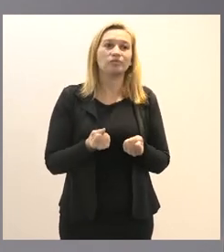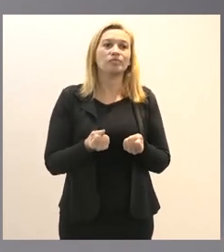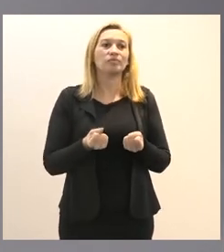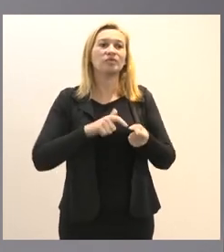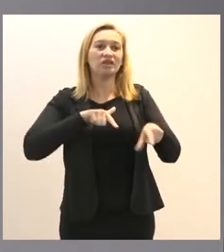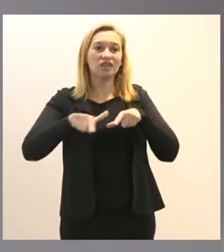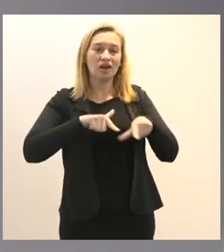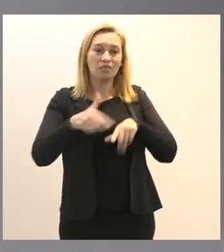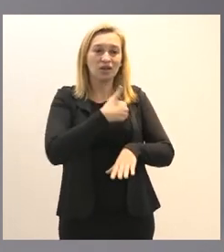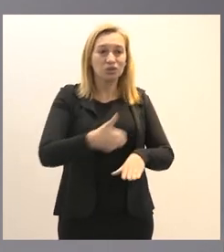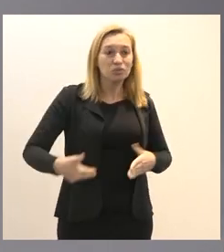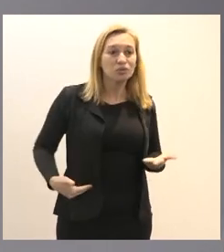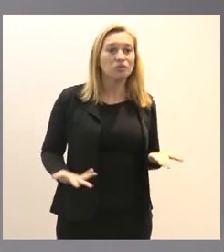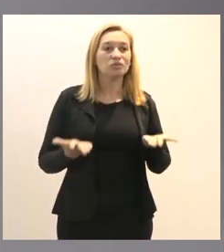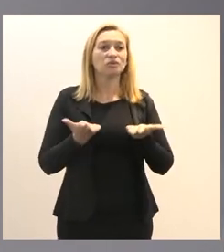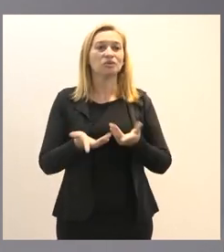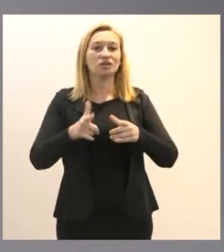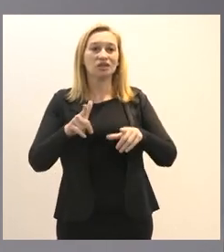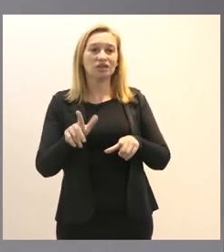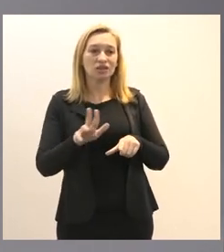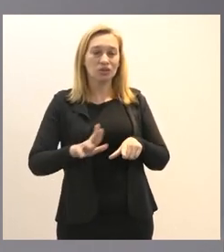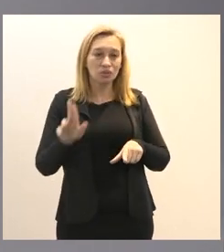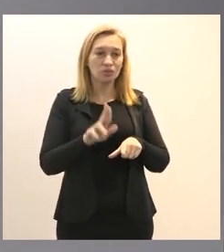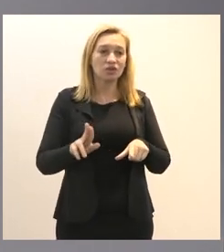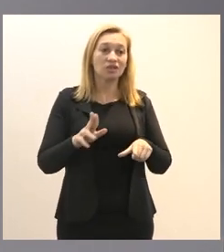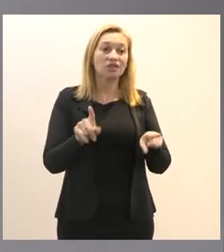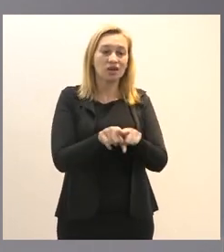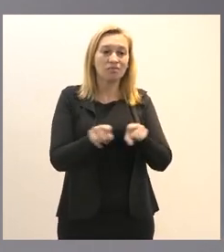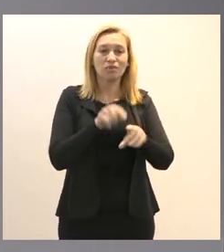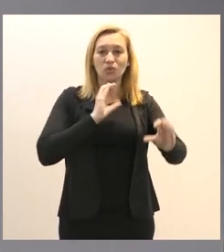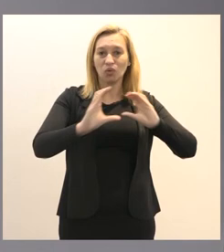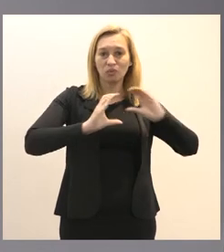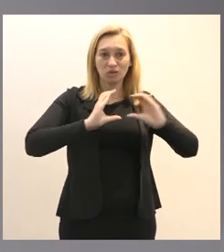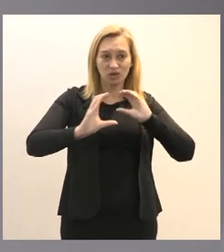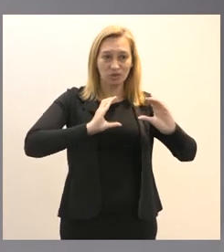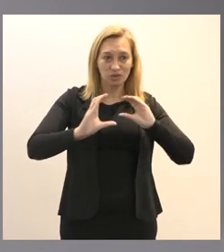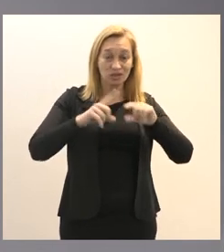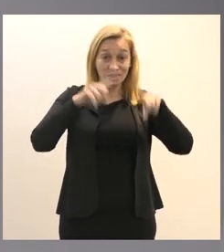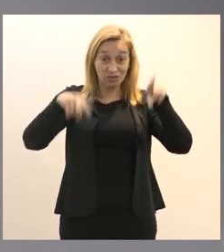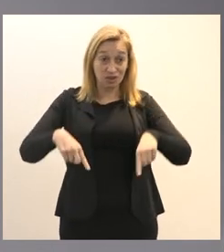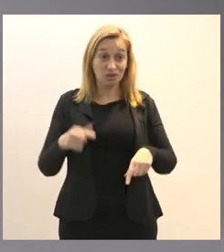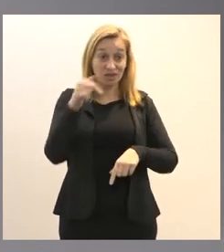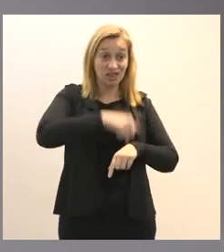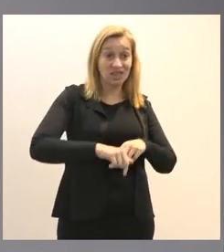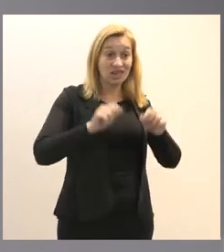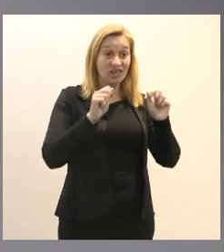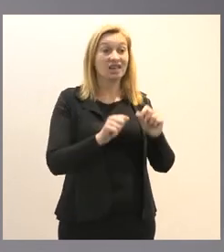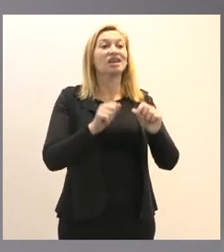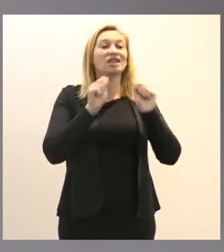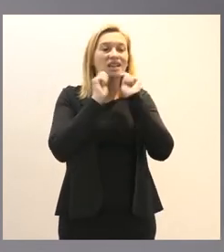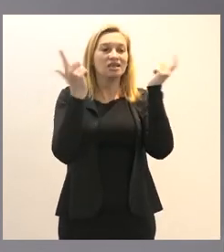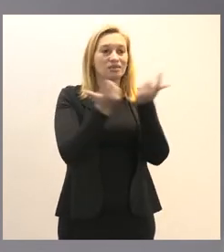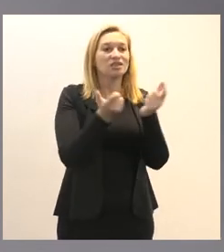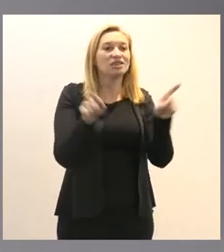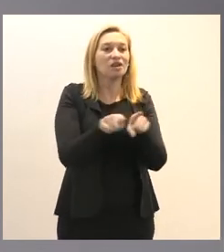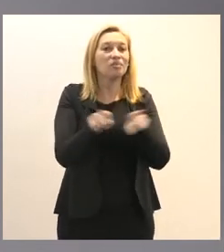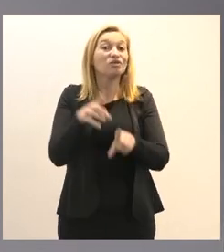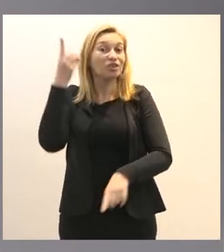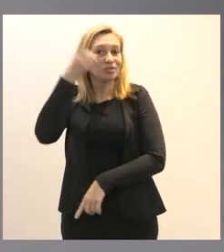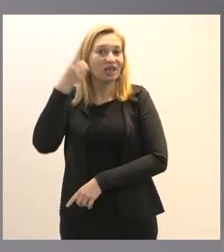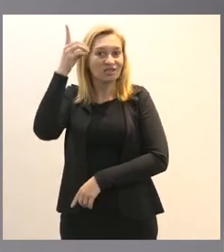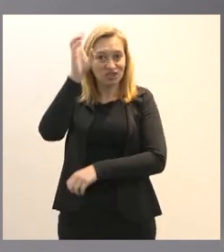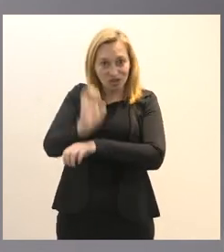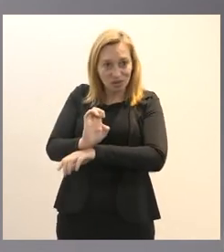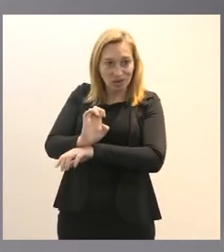serviços públicos e também me comunicando mais diretamente aos servidores aqui da Assembleia Legislativa e também aos deputados estaduais